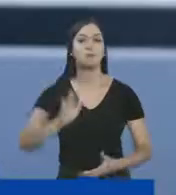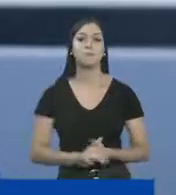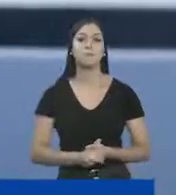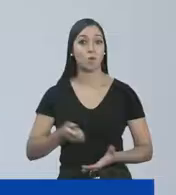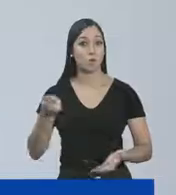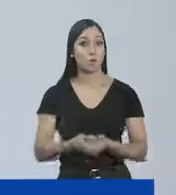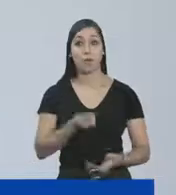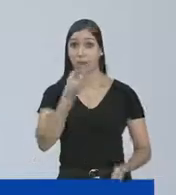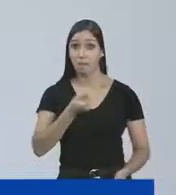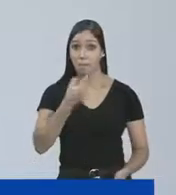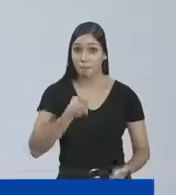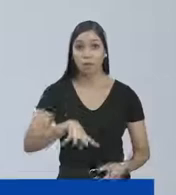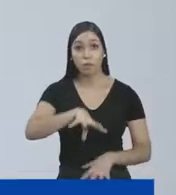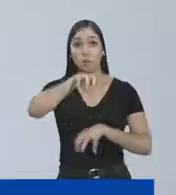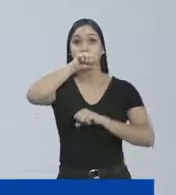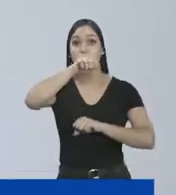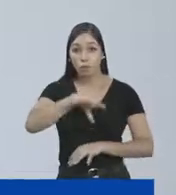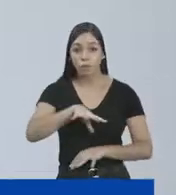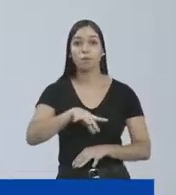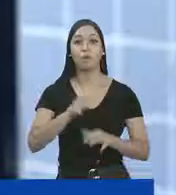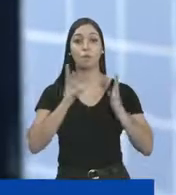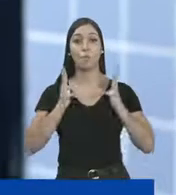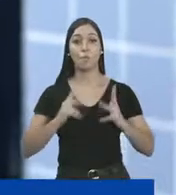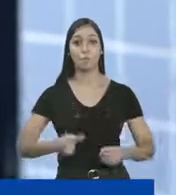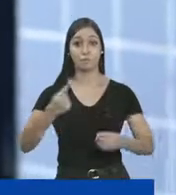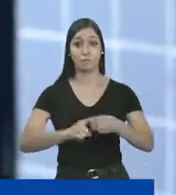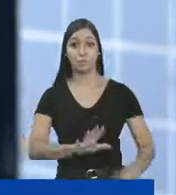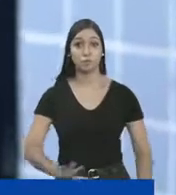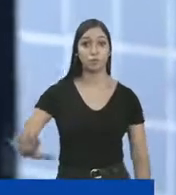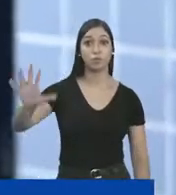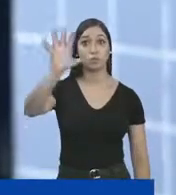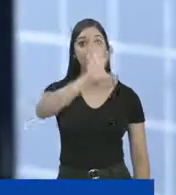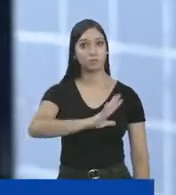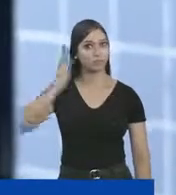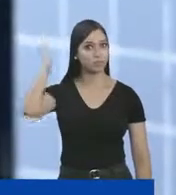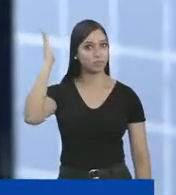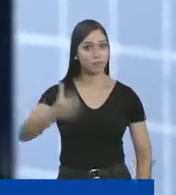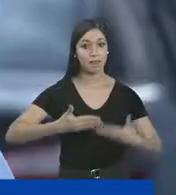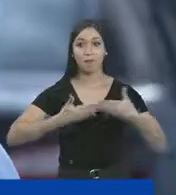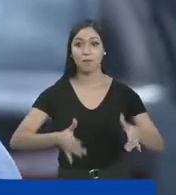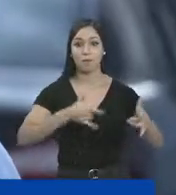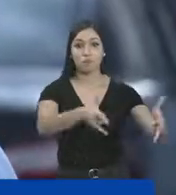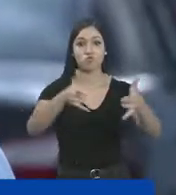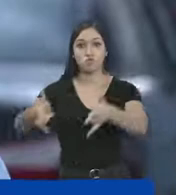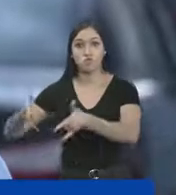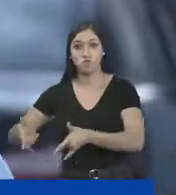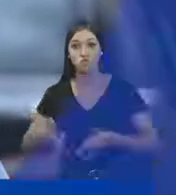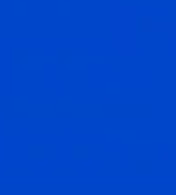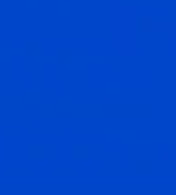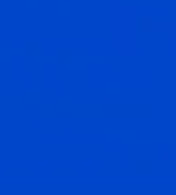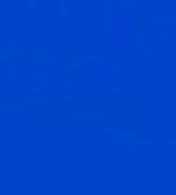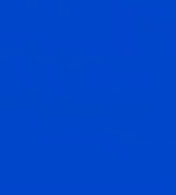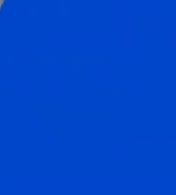mais que todo mundo. Comprou medicamento e respiradores. Está sanitizando a cidade inteira dia e noite. Abriu centenas